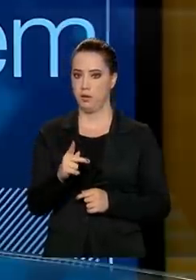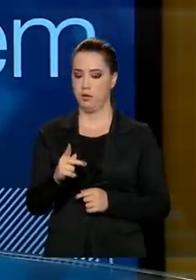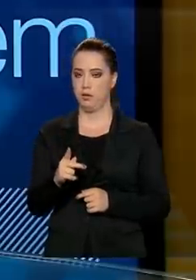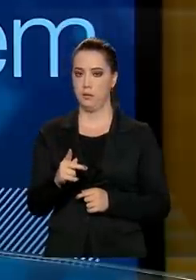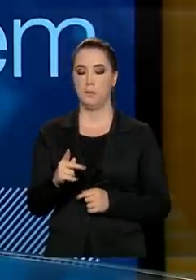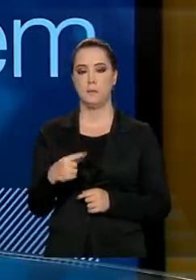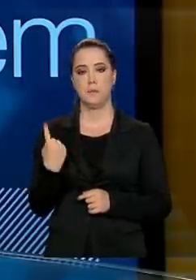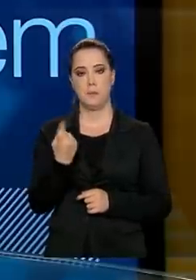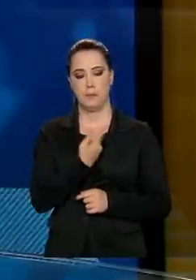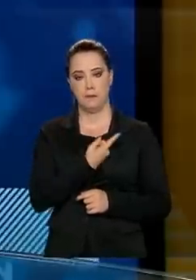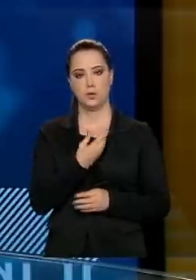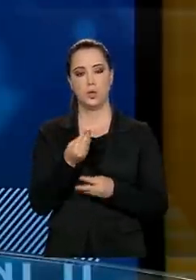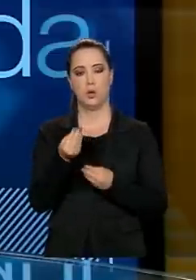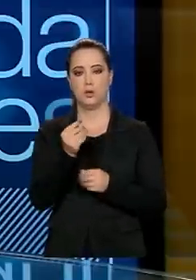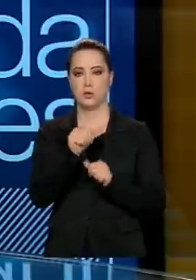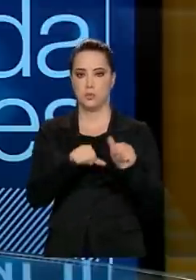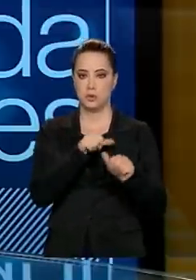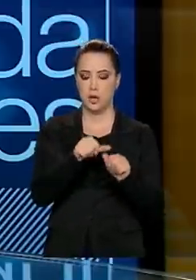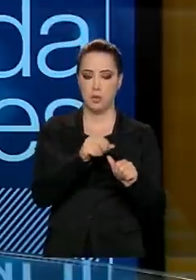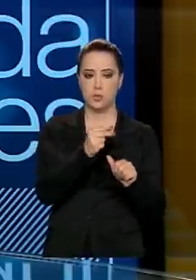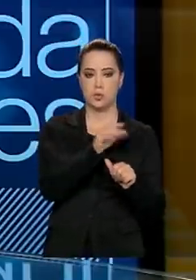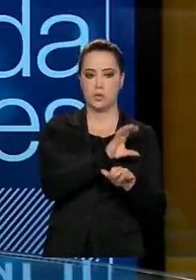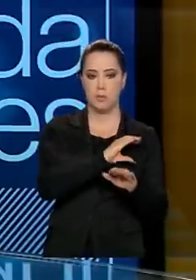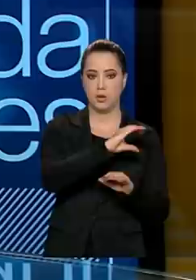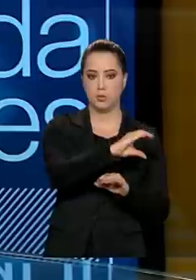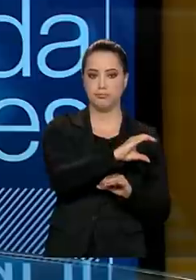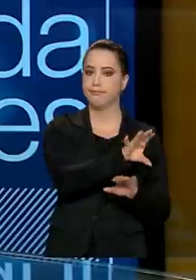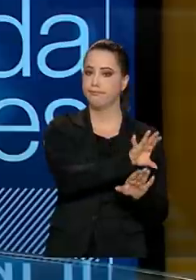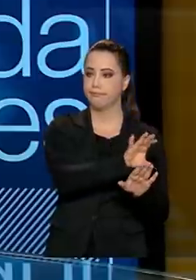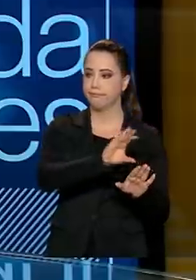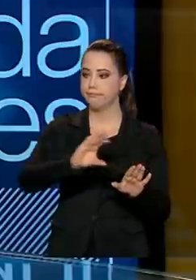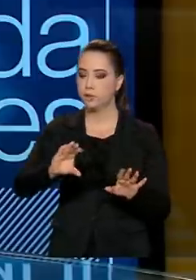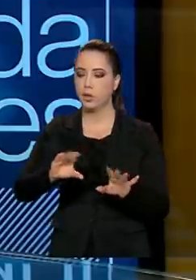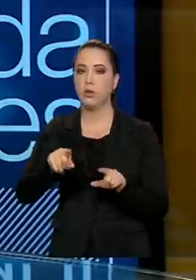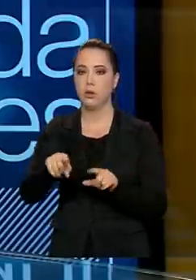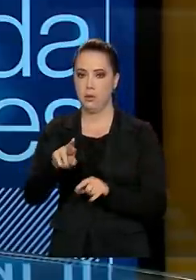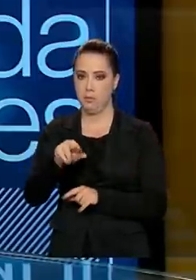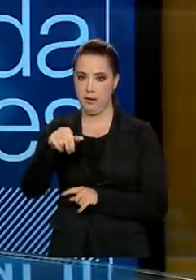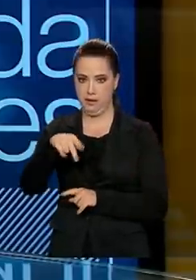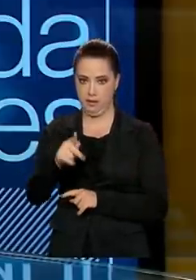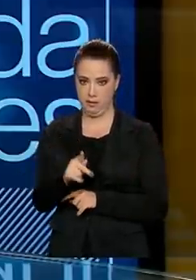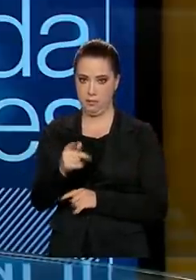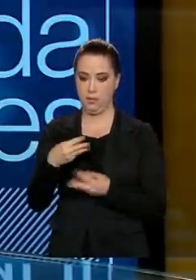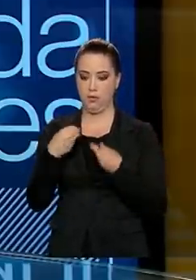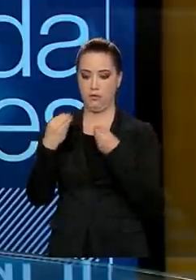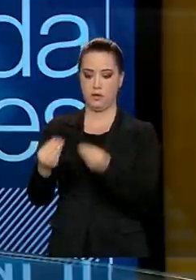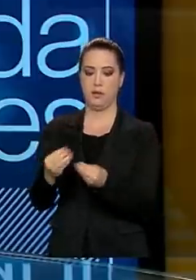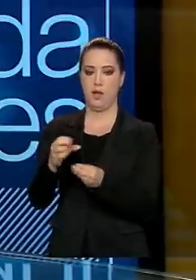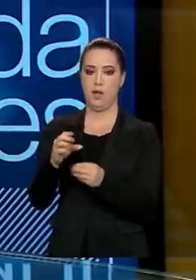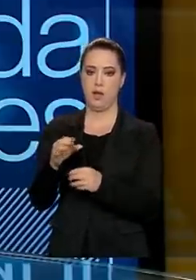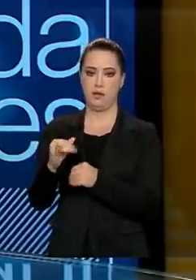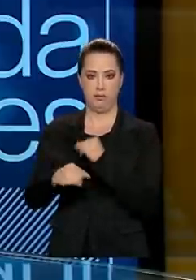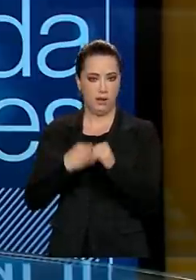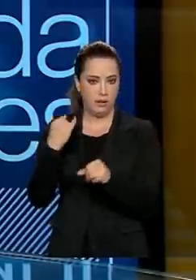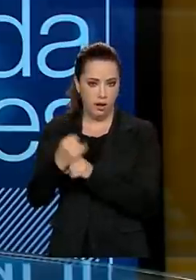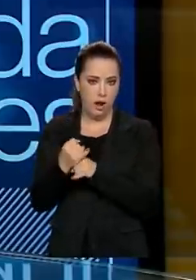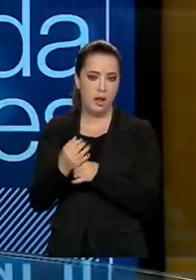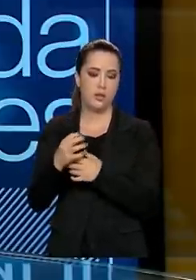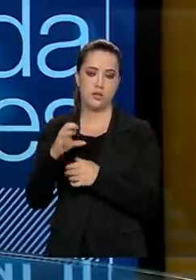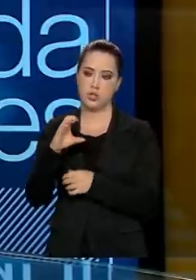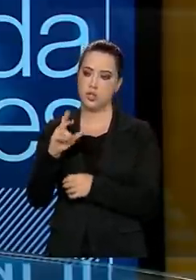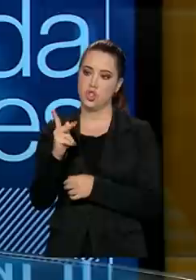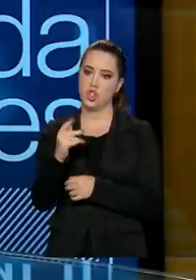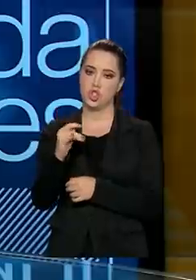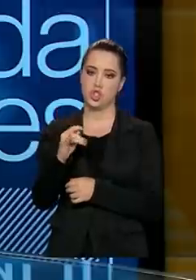nós fizemos remanejamentos orçamentários dentro da SESU e garantimos chips de conectividade à